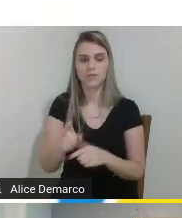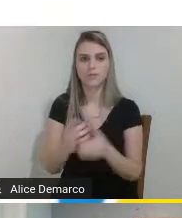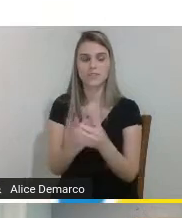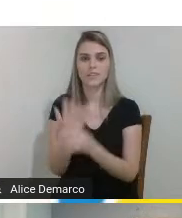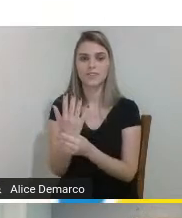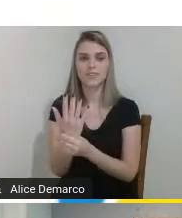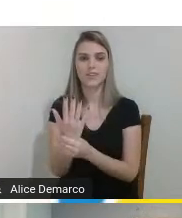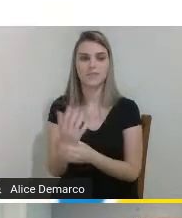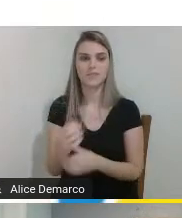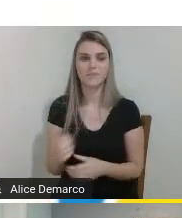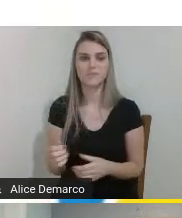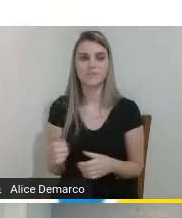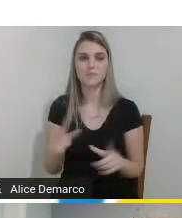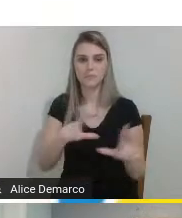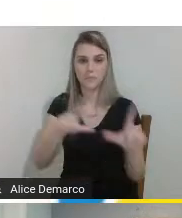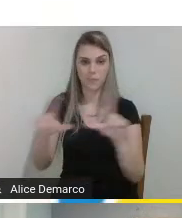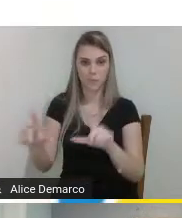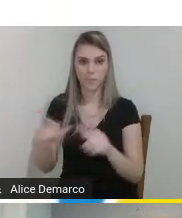Pode passar.